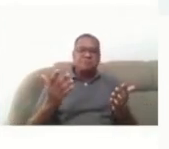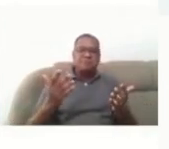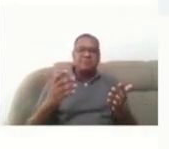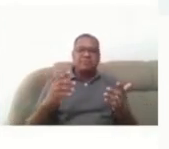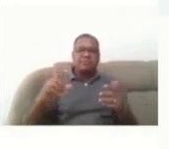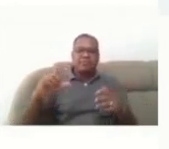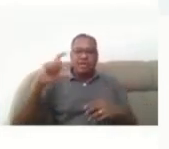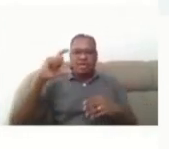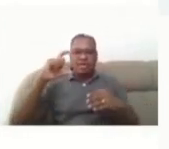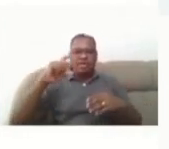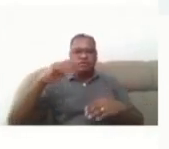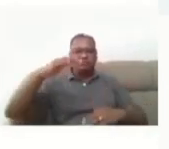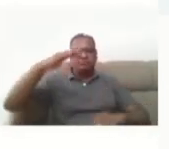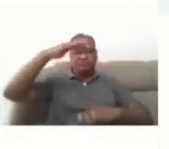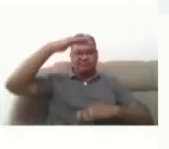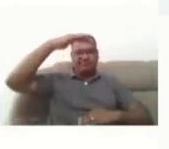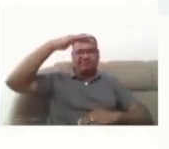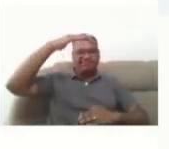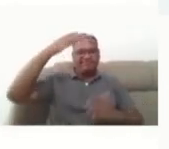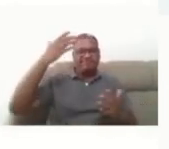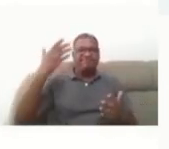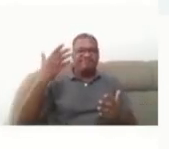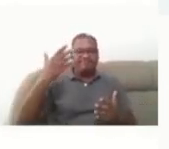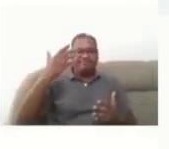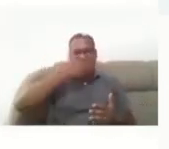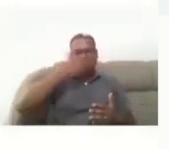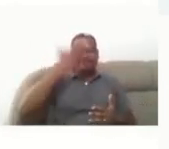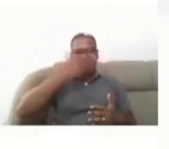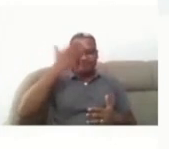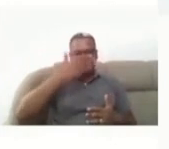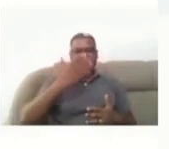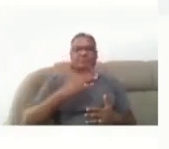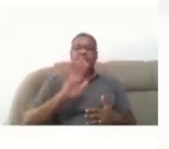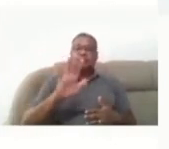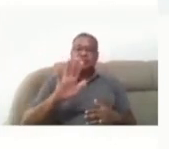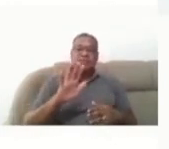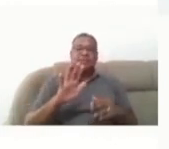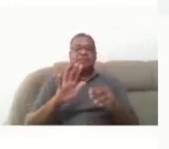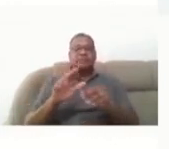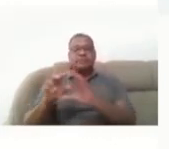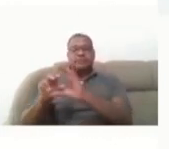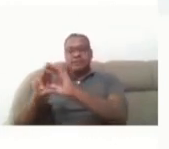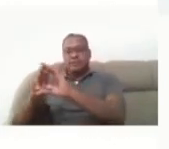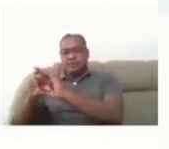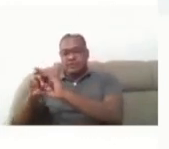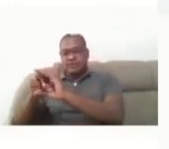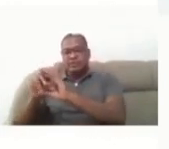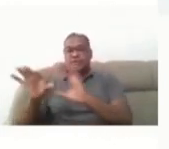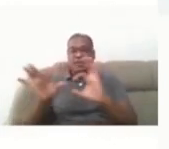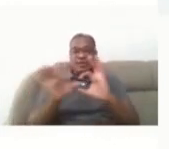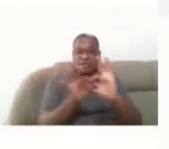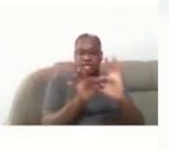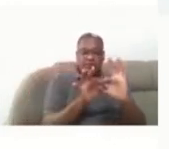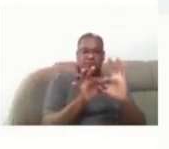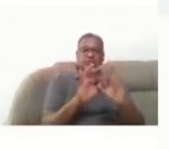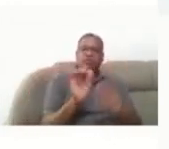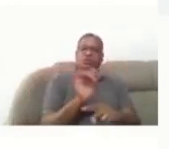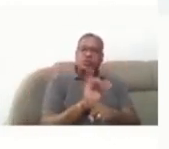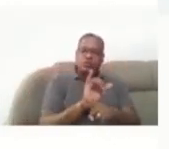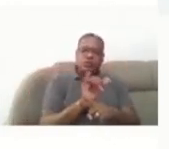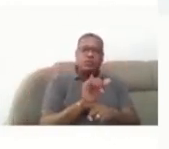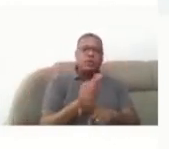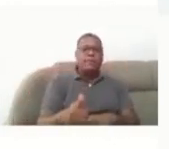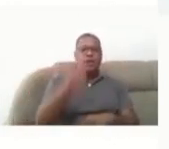o intérprete. E, de um modo geral, os usuários dizem que essa associação do ExtremeAr com o YouTube é que oferece a melhor